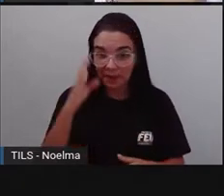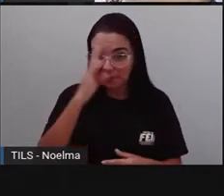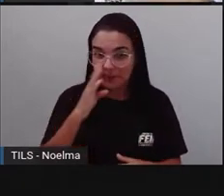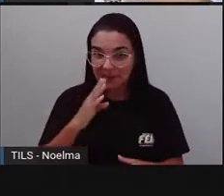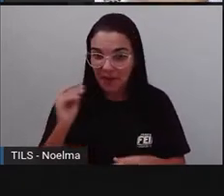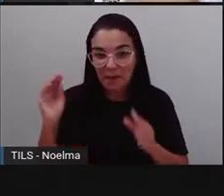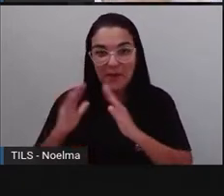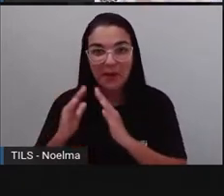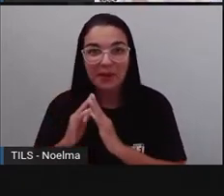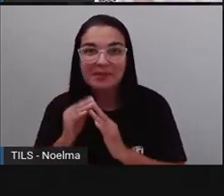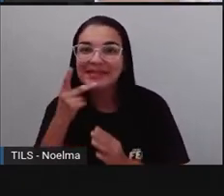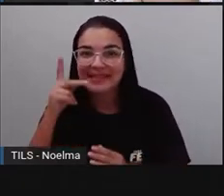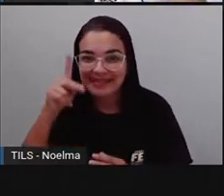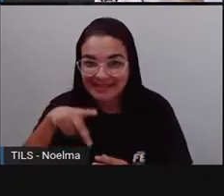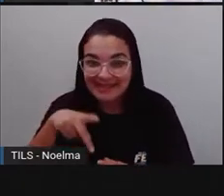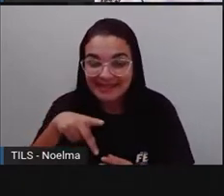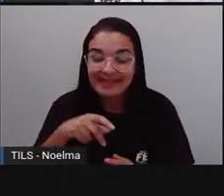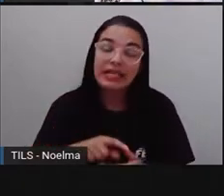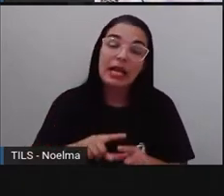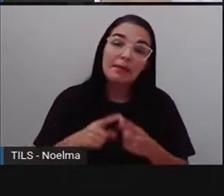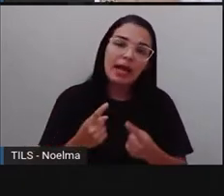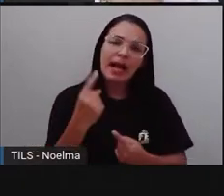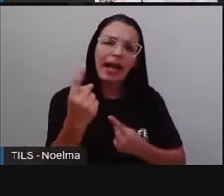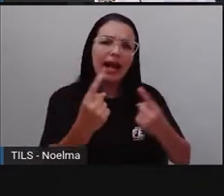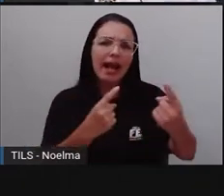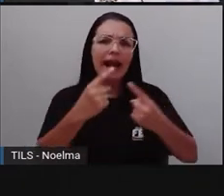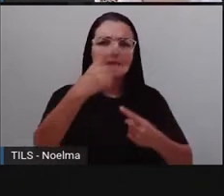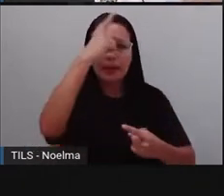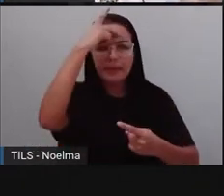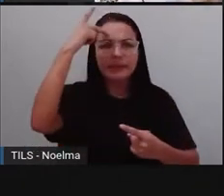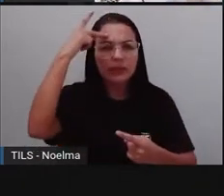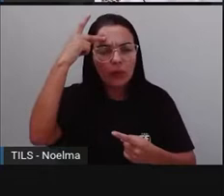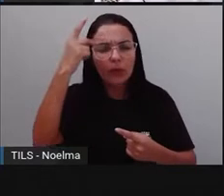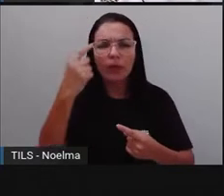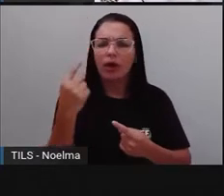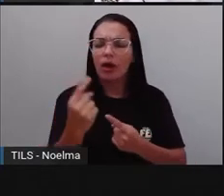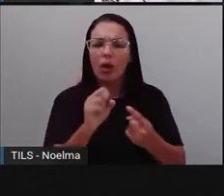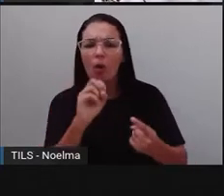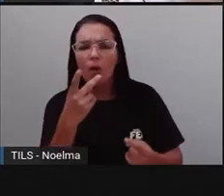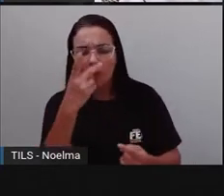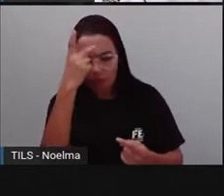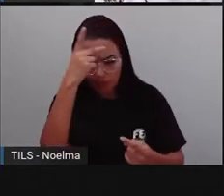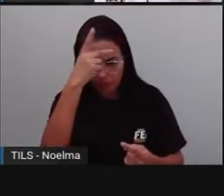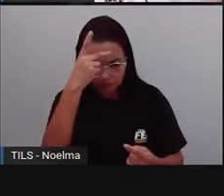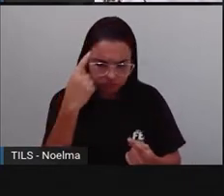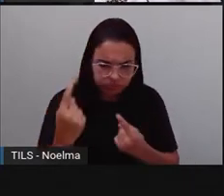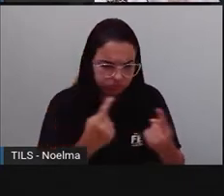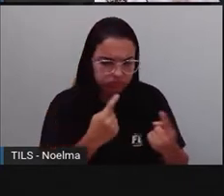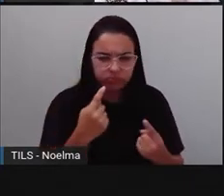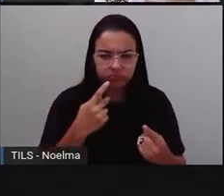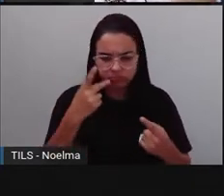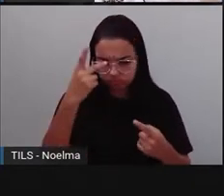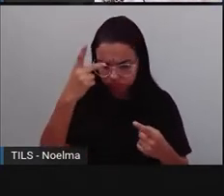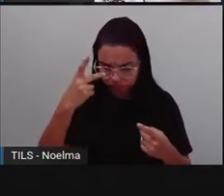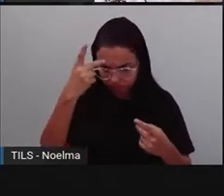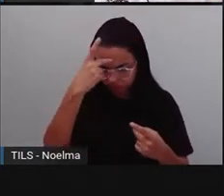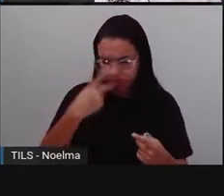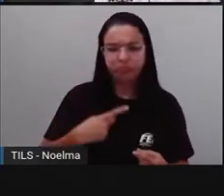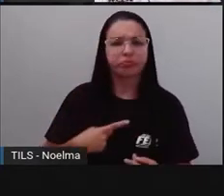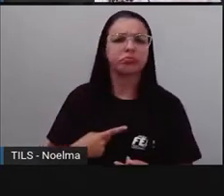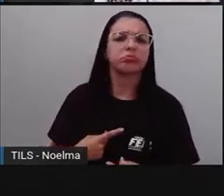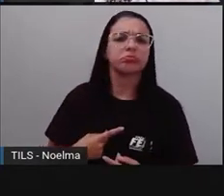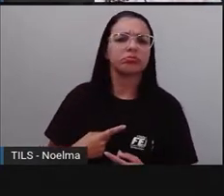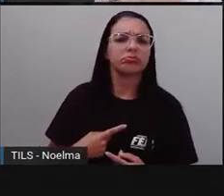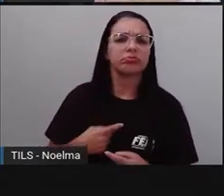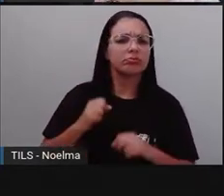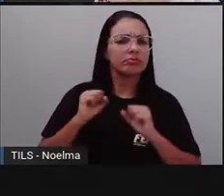cada pessoa ou cada povo aqui vai viver de uma maneira, né? Diferente do